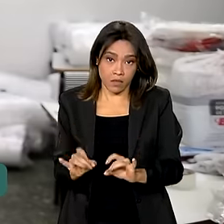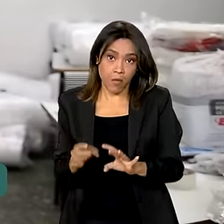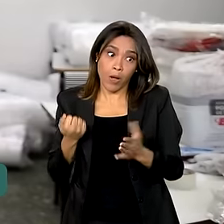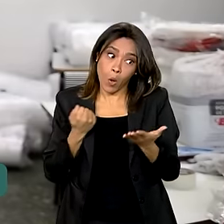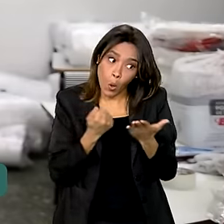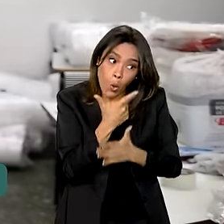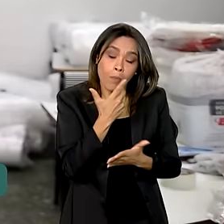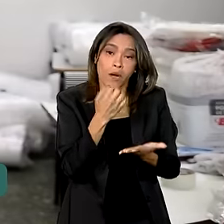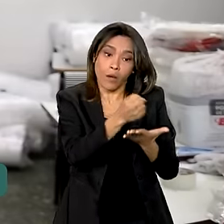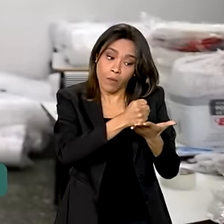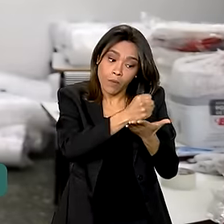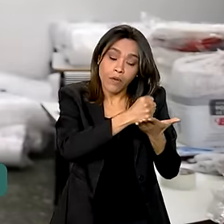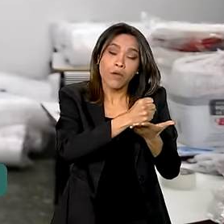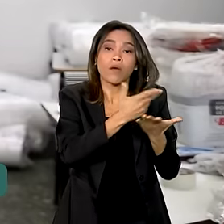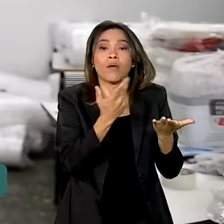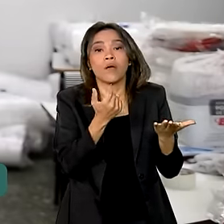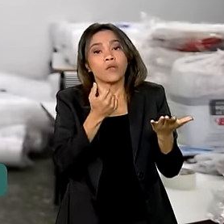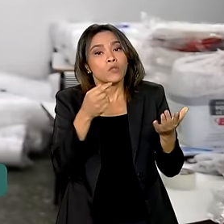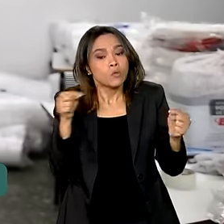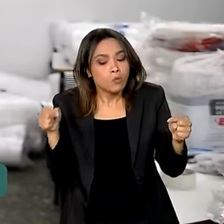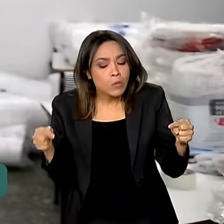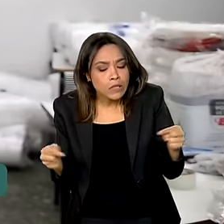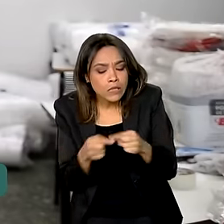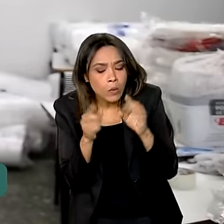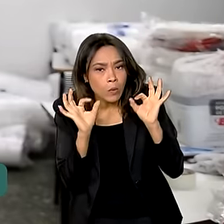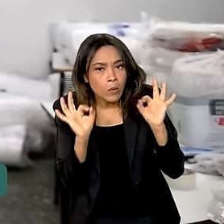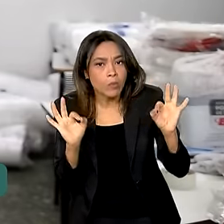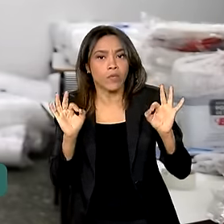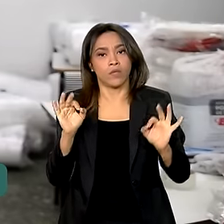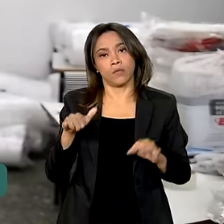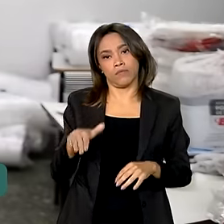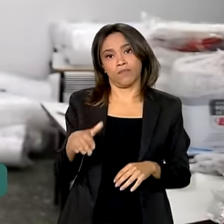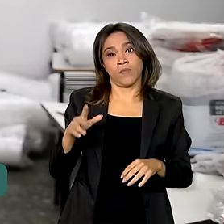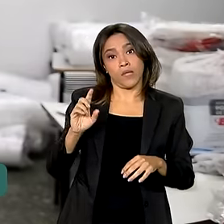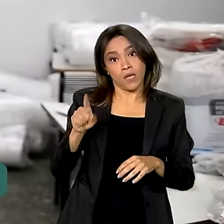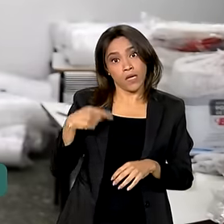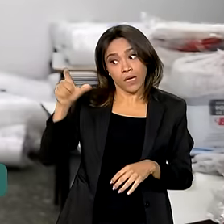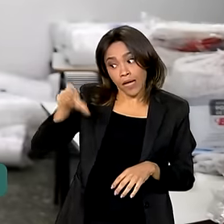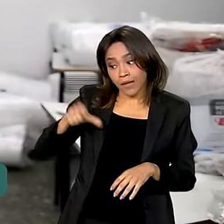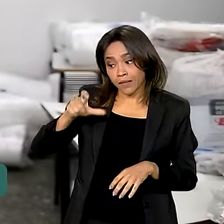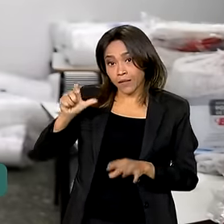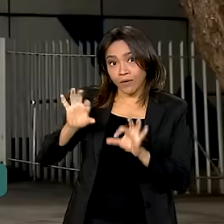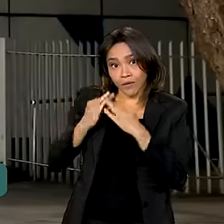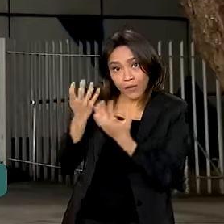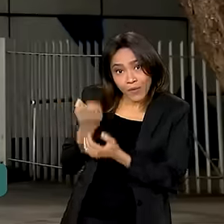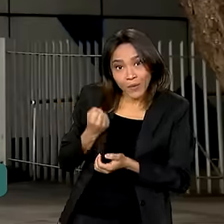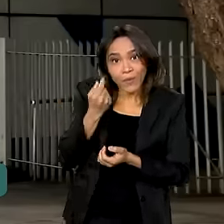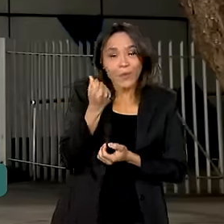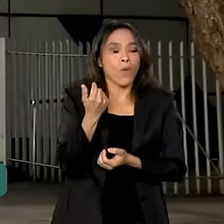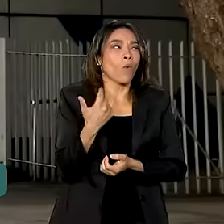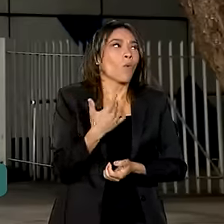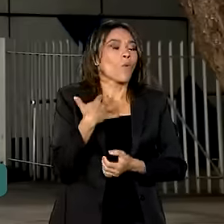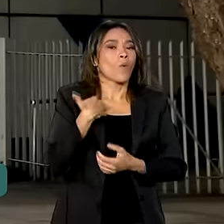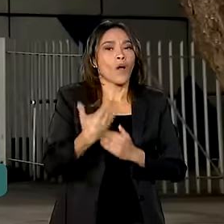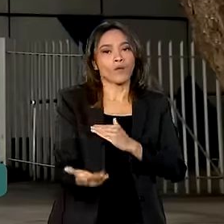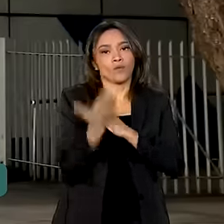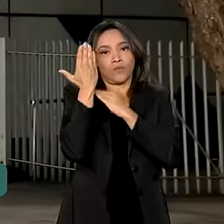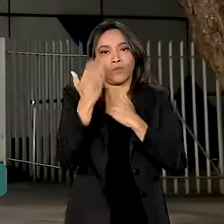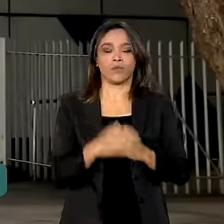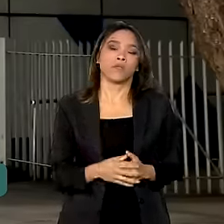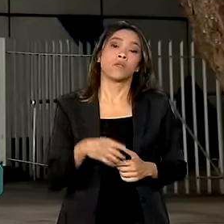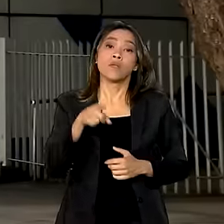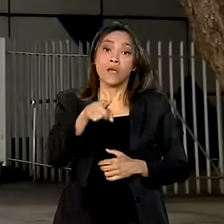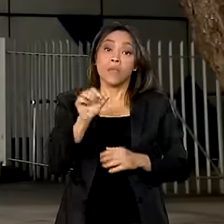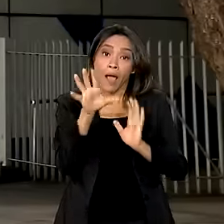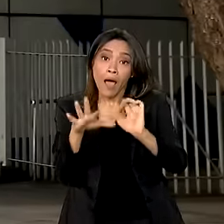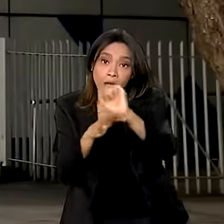hidratante ali. E saindo já, o Bolsa Família, isso ajuda muito. Para garantir que todos acessem